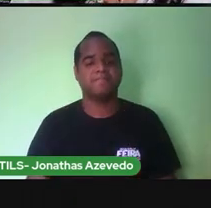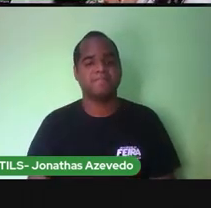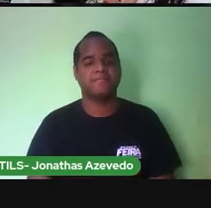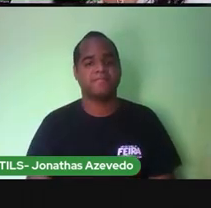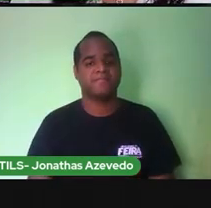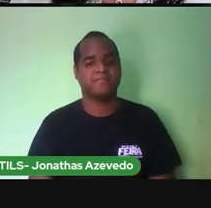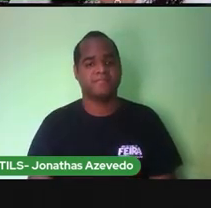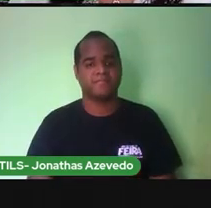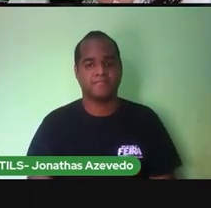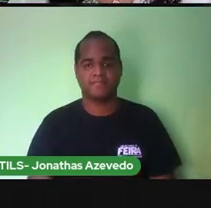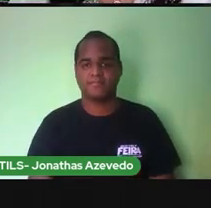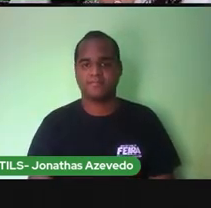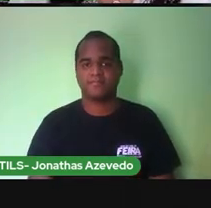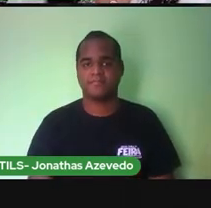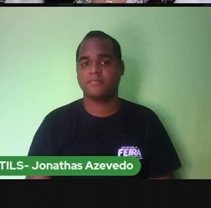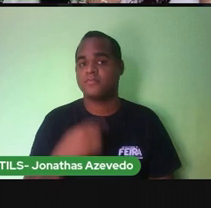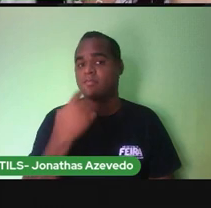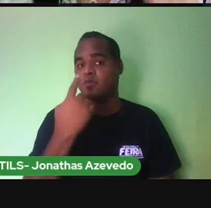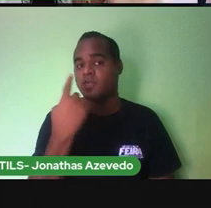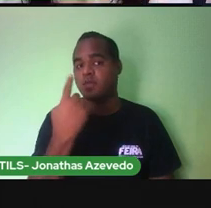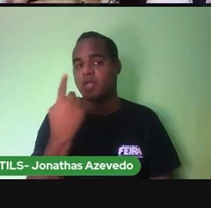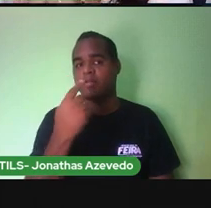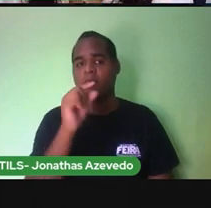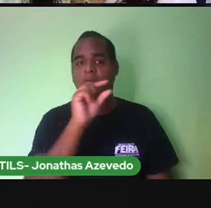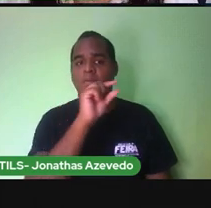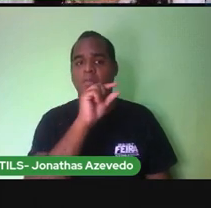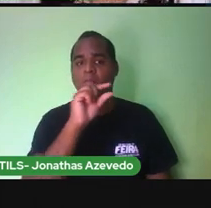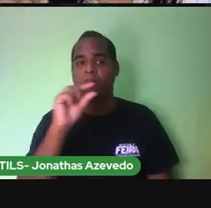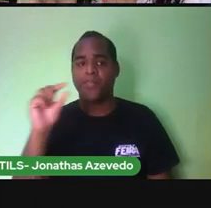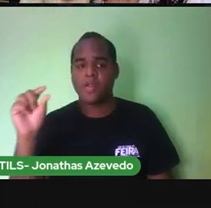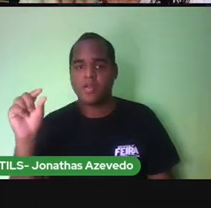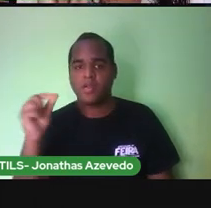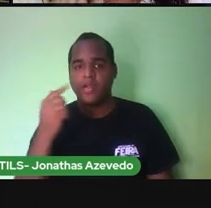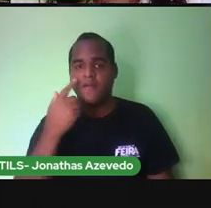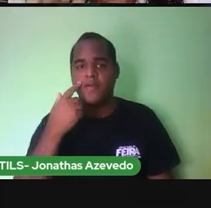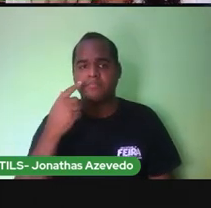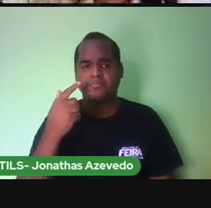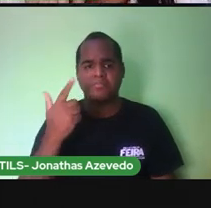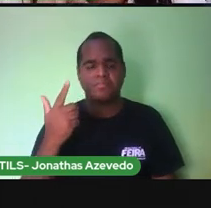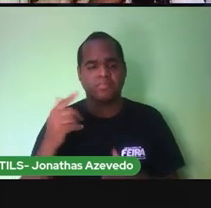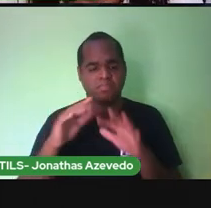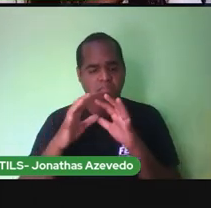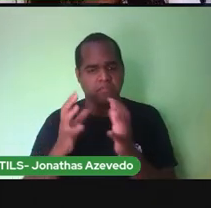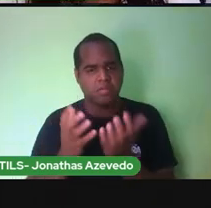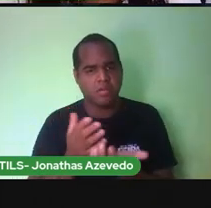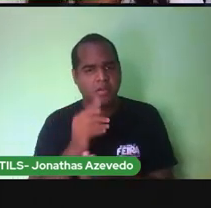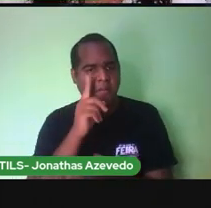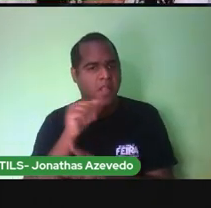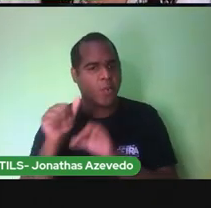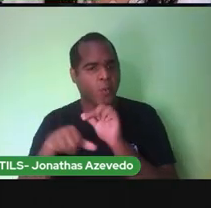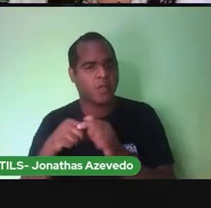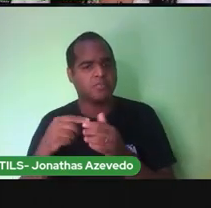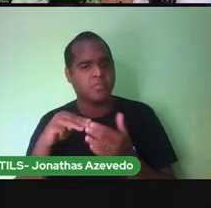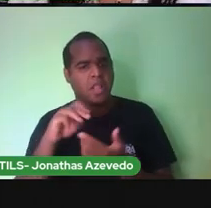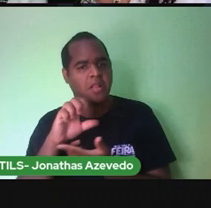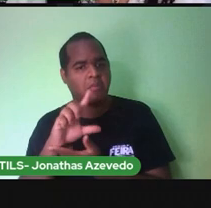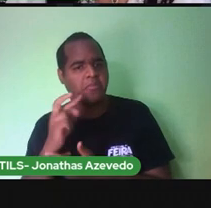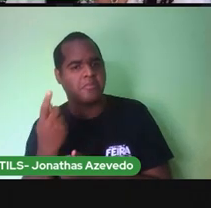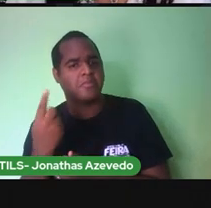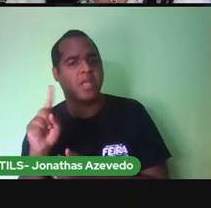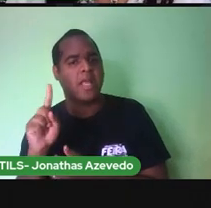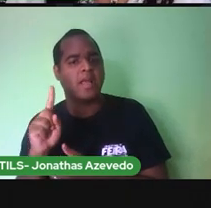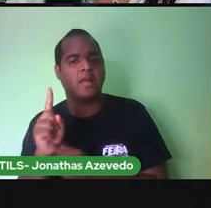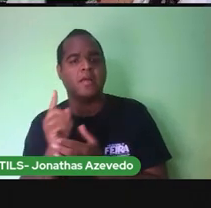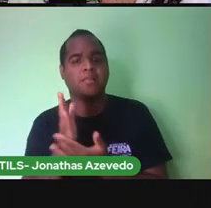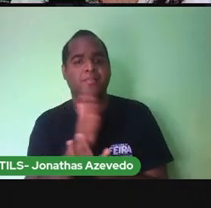No primeiro verso Tem De abóbora Faz melão Onde é que estão Os espaços Entre as